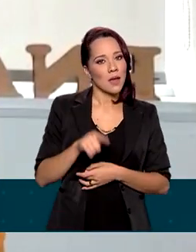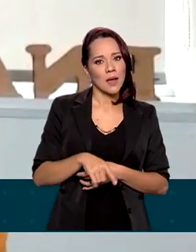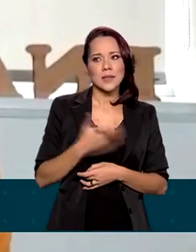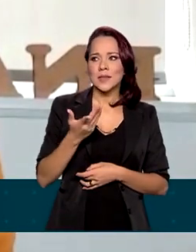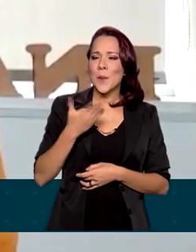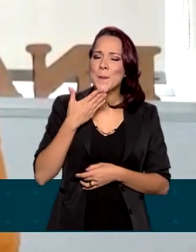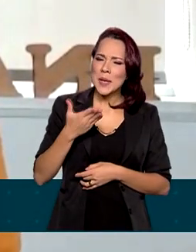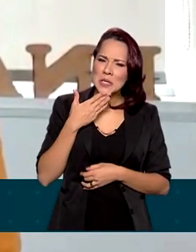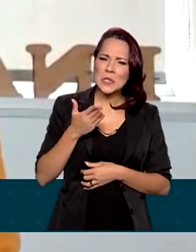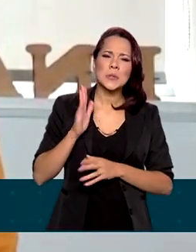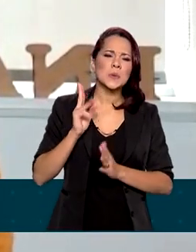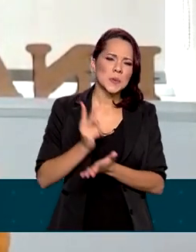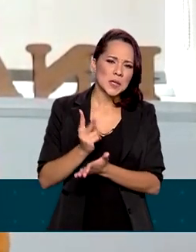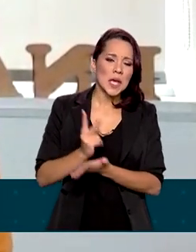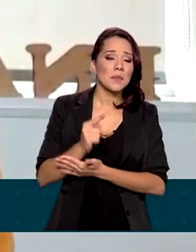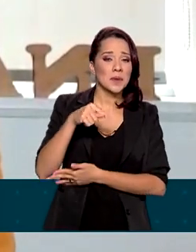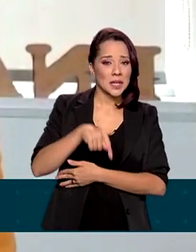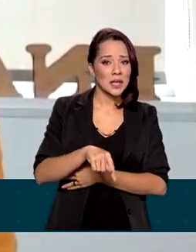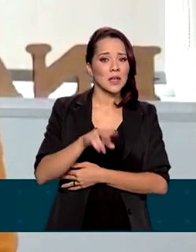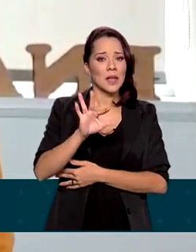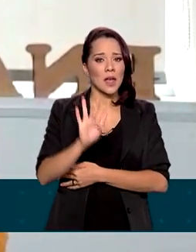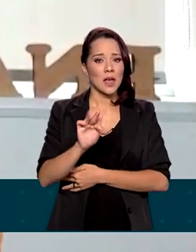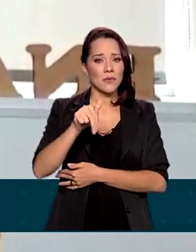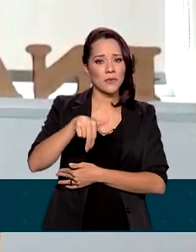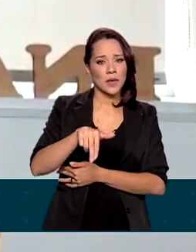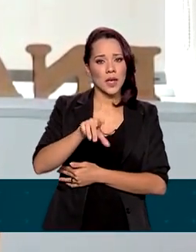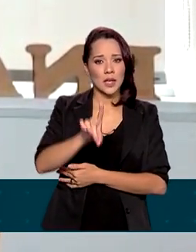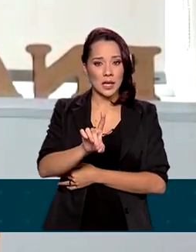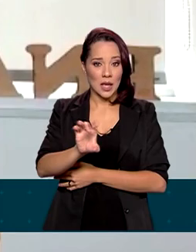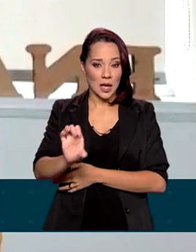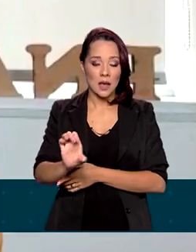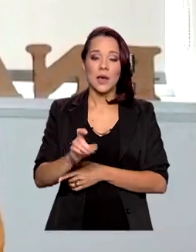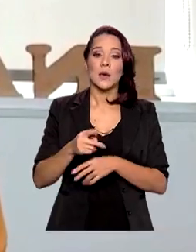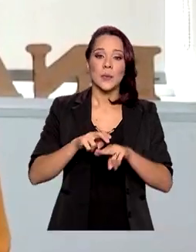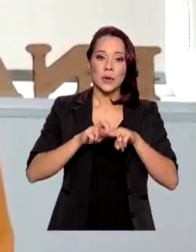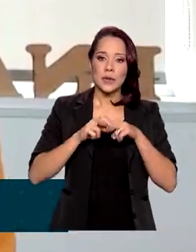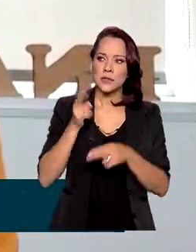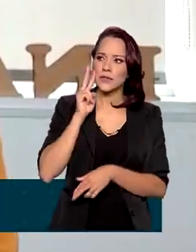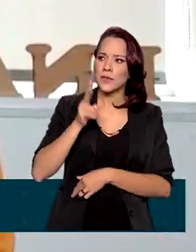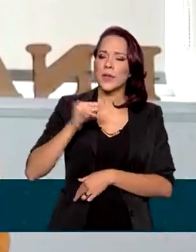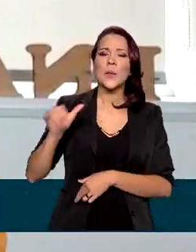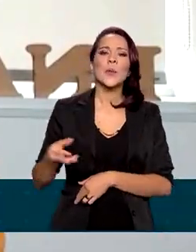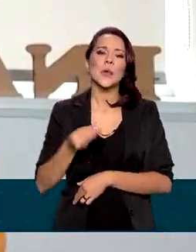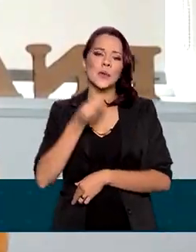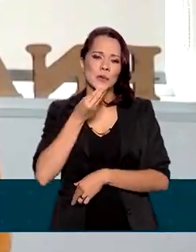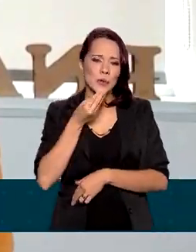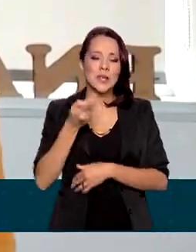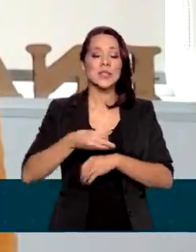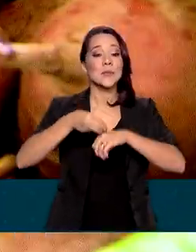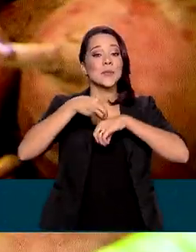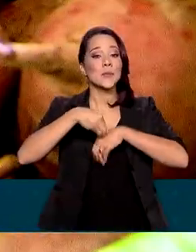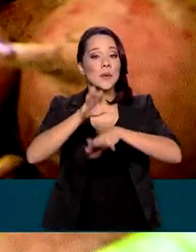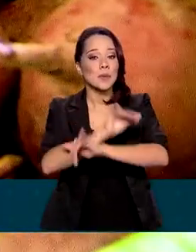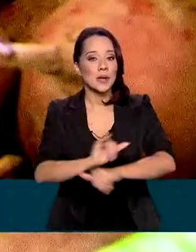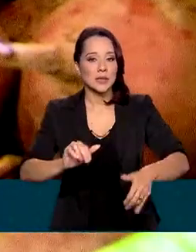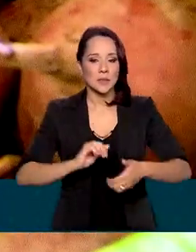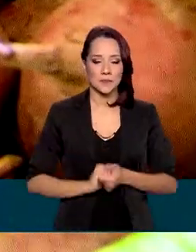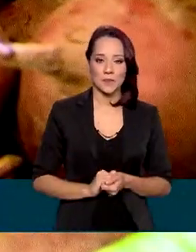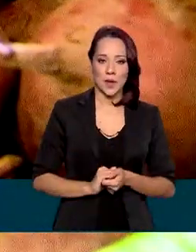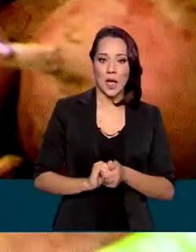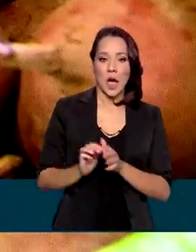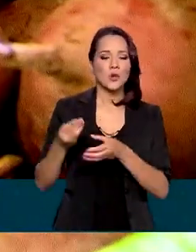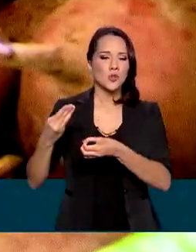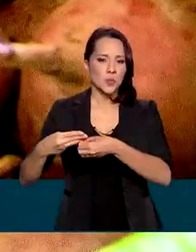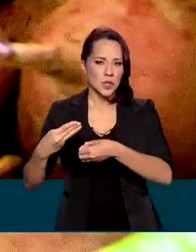demanda recorrente aqui no FNDE. Por isso, nós julgamos muito oportuna esta publicação. As entidades